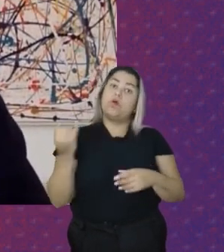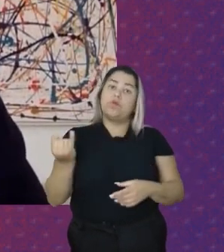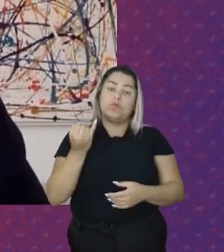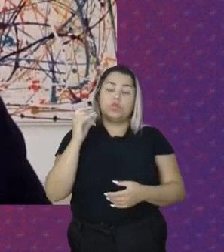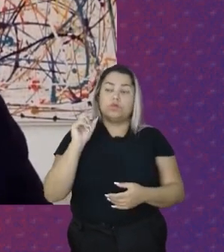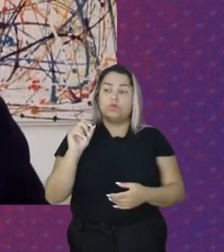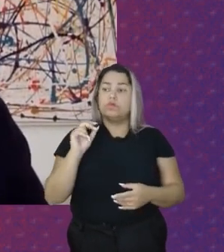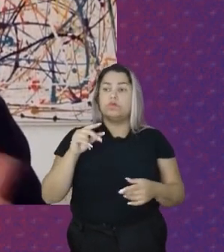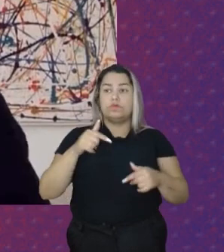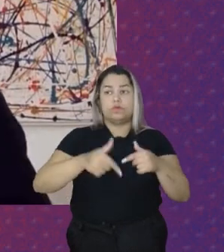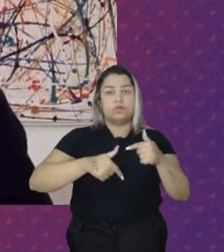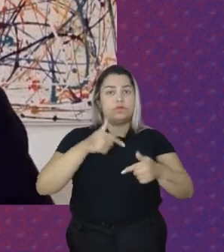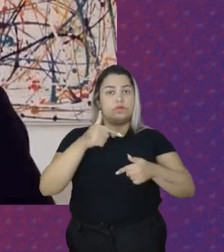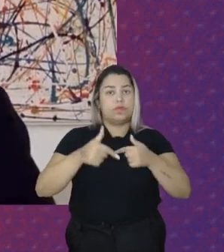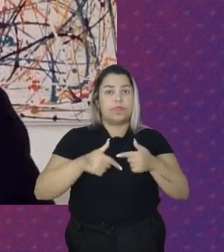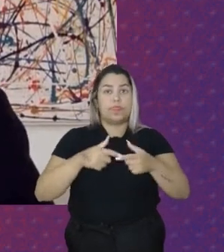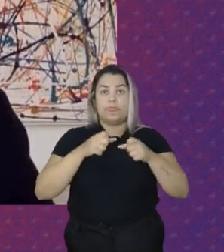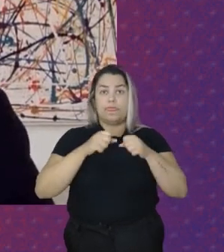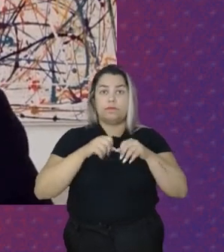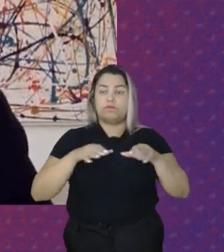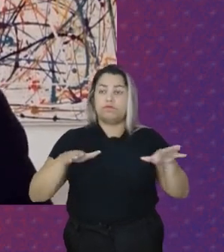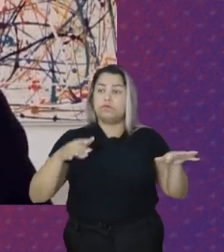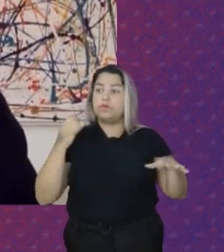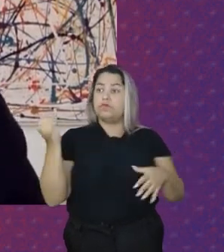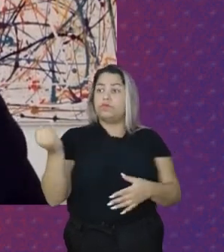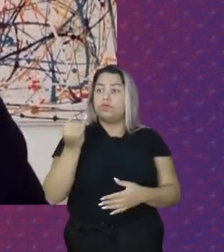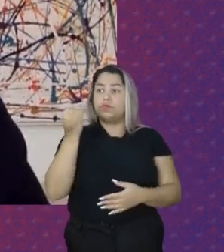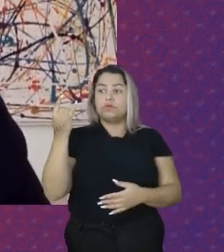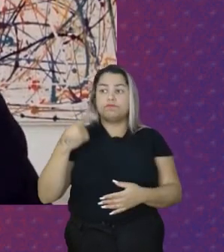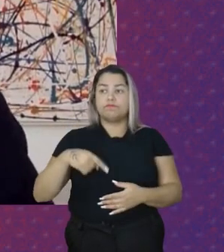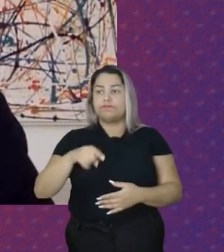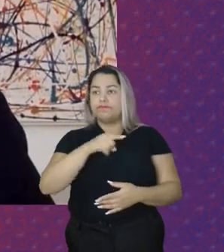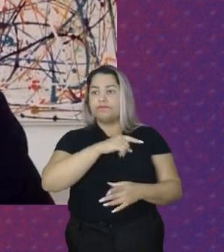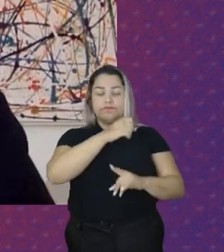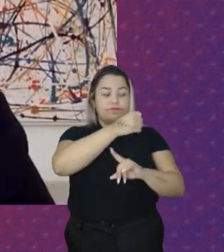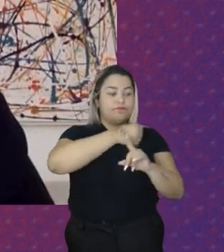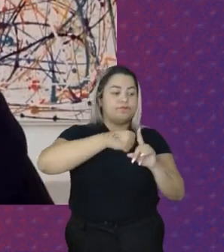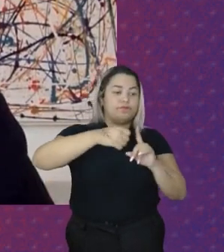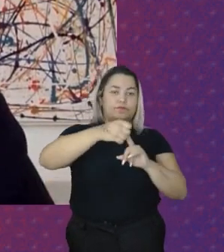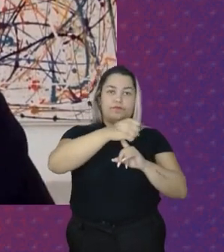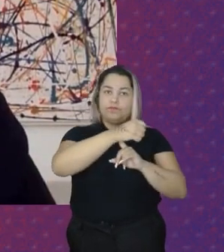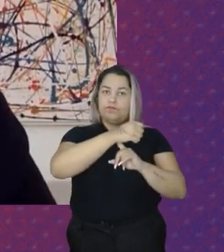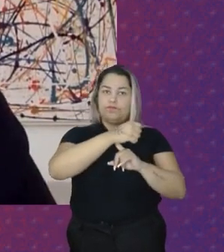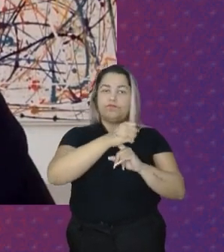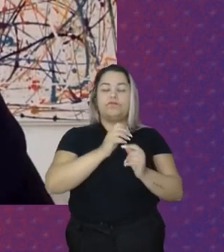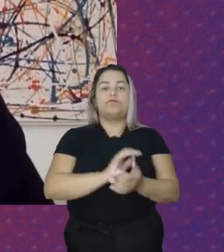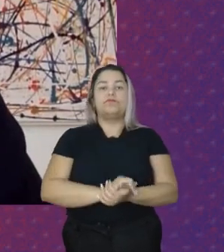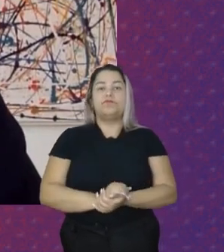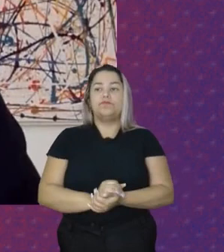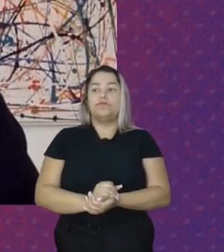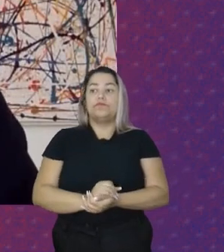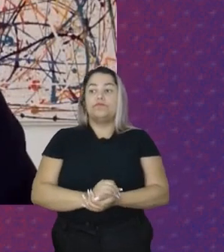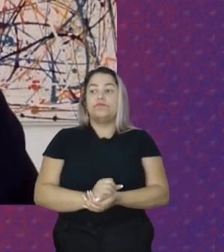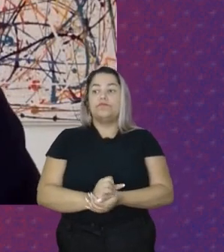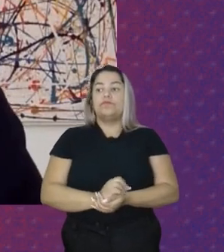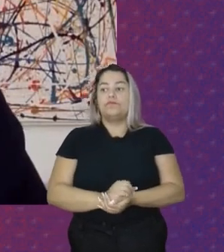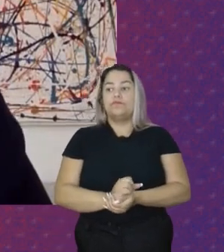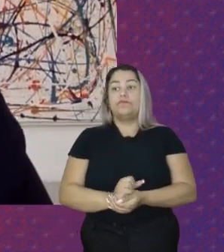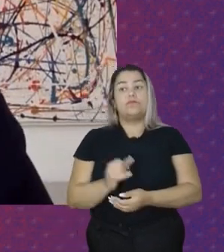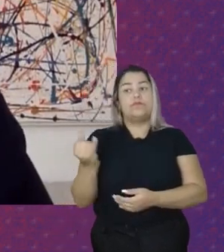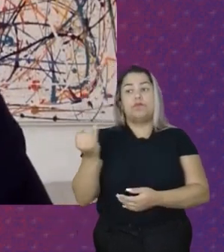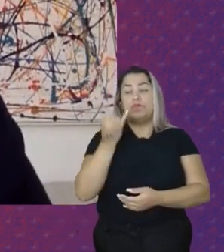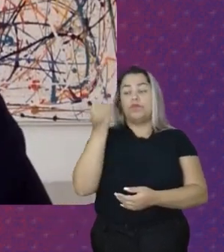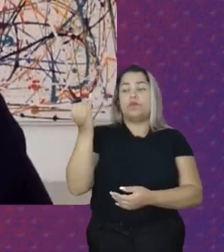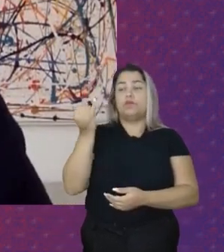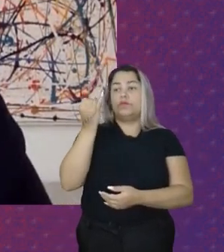doméstico Ele é de fundamental Importância Para nós Para a sociedade Como um todo Ele é essencial